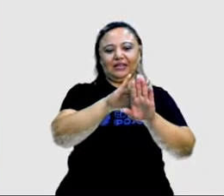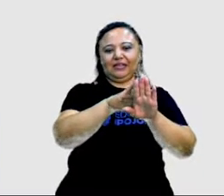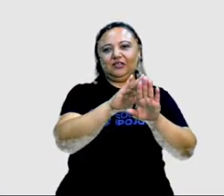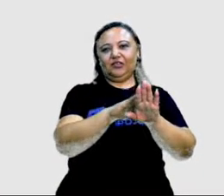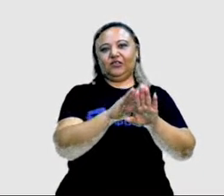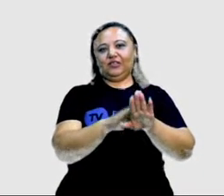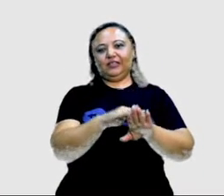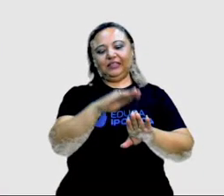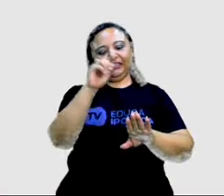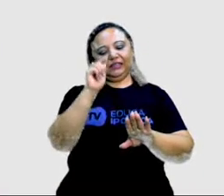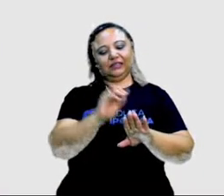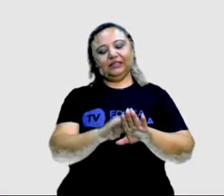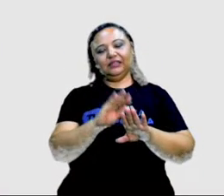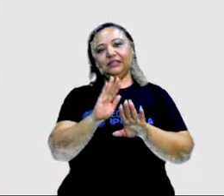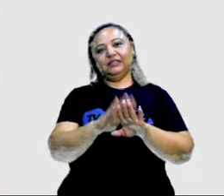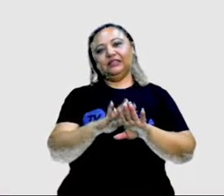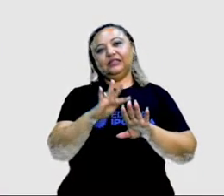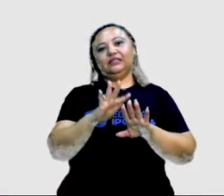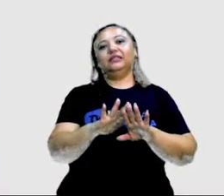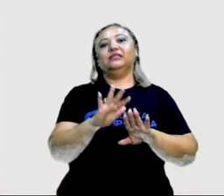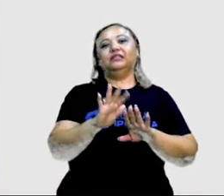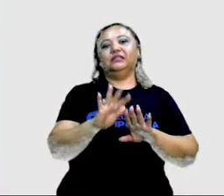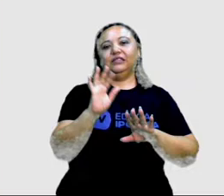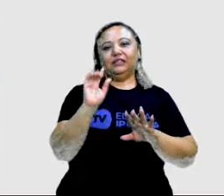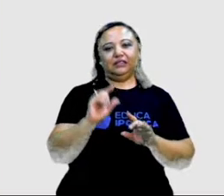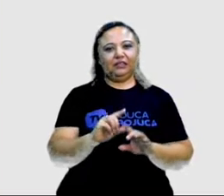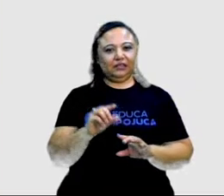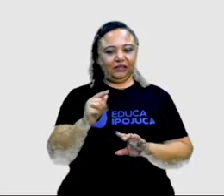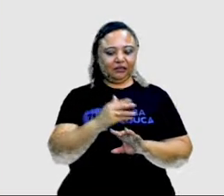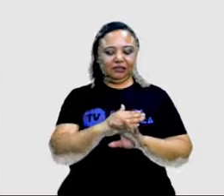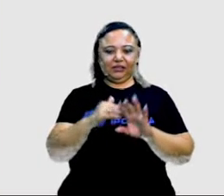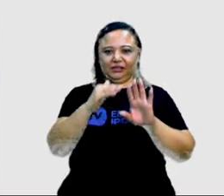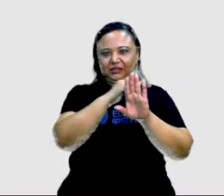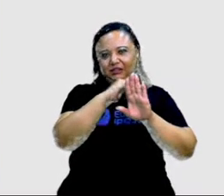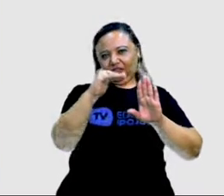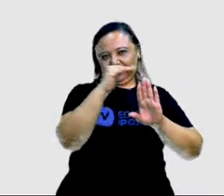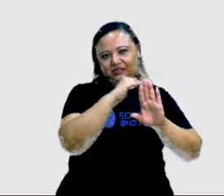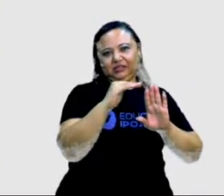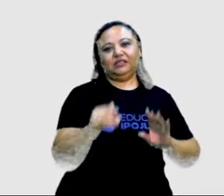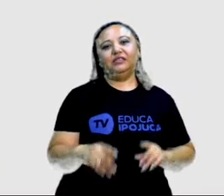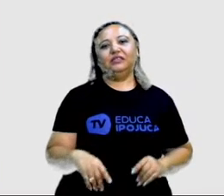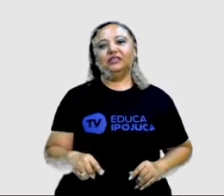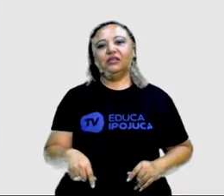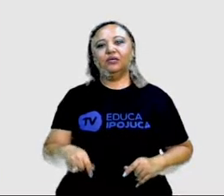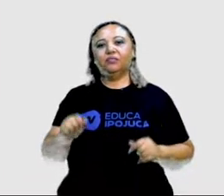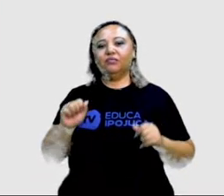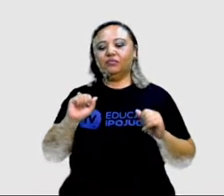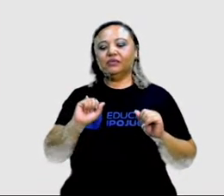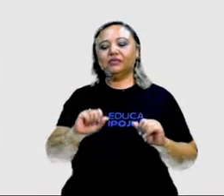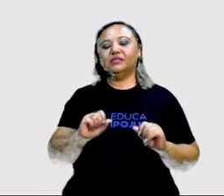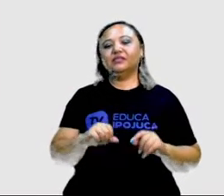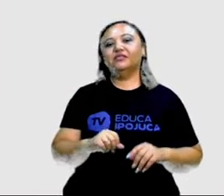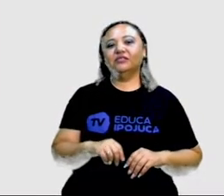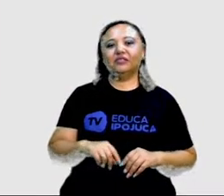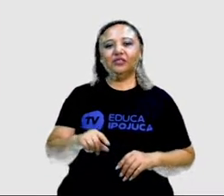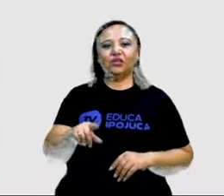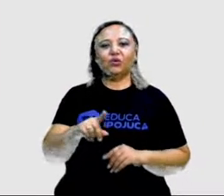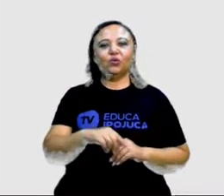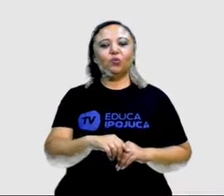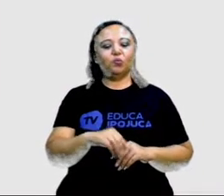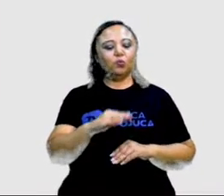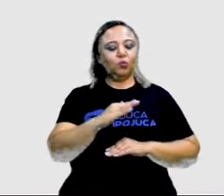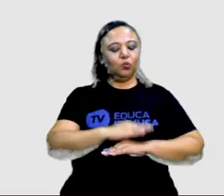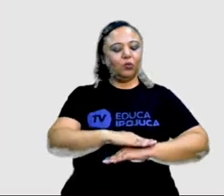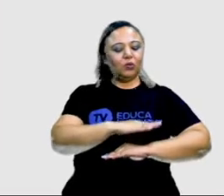queda. Uma porção de remendos. Por isso que os sapos possuem esses desenhos